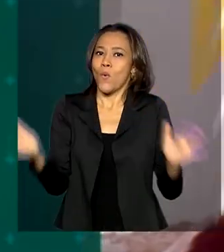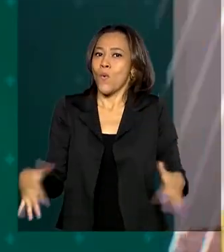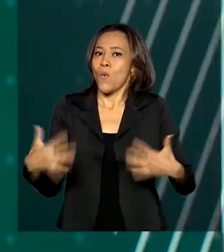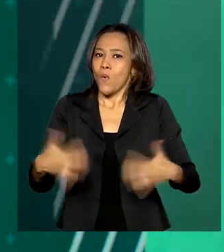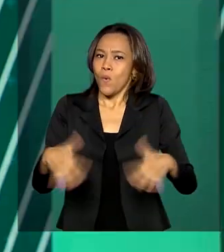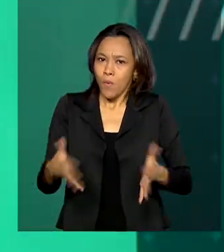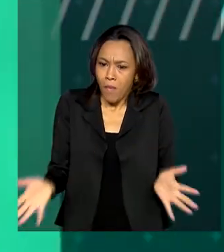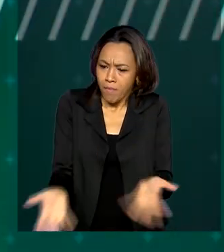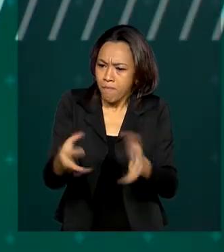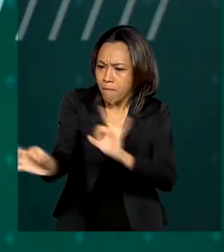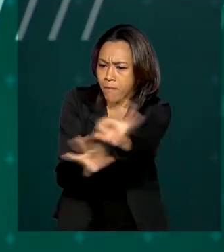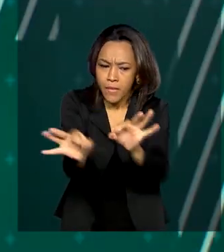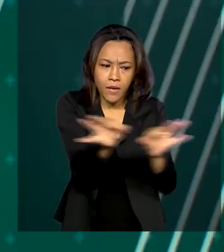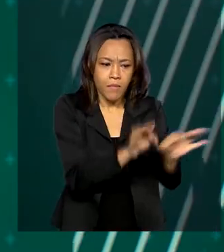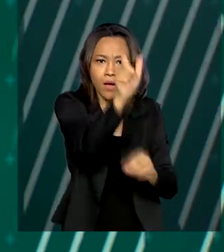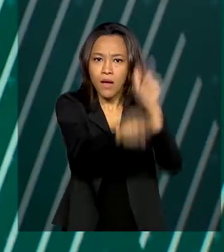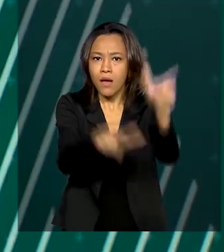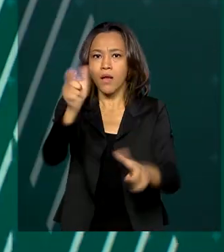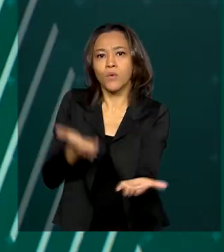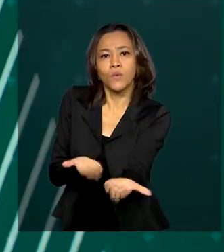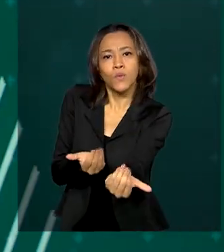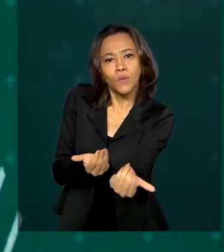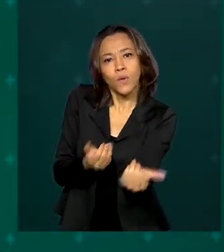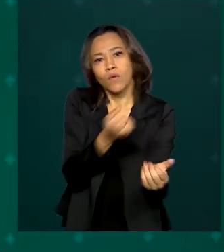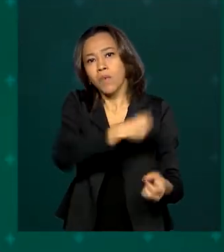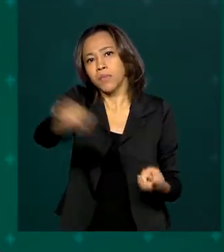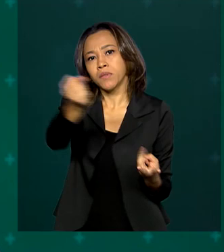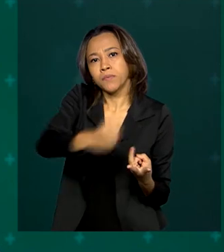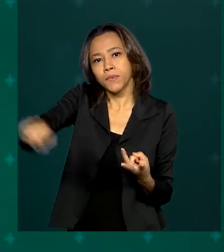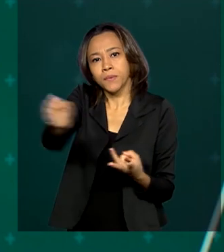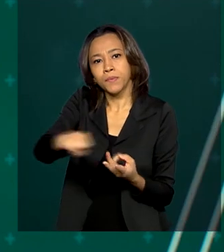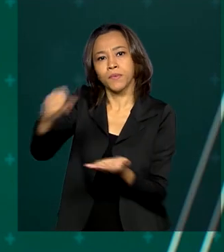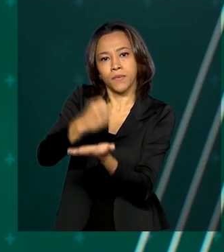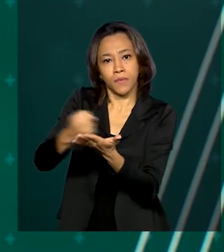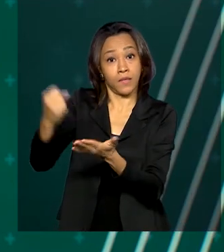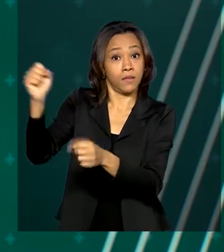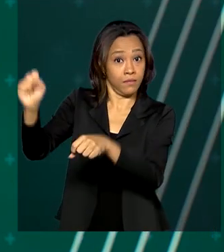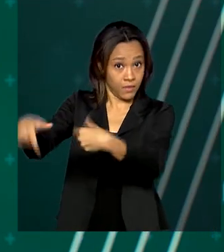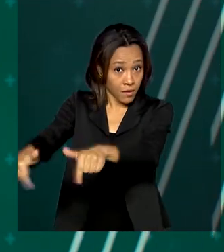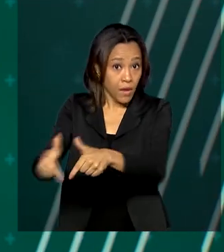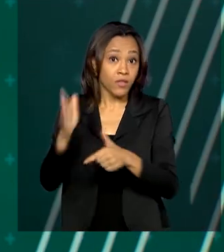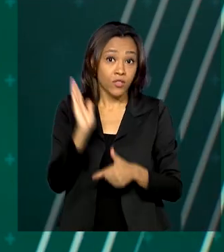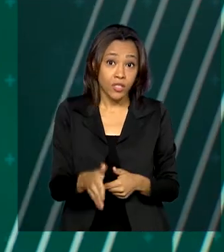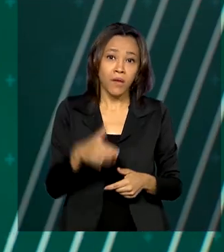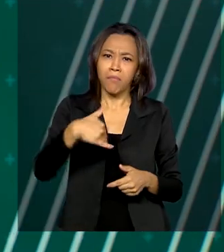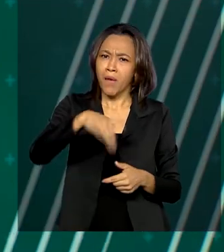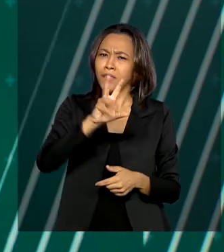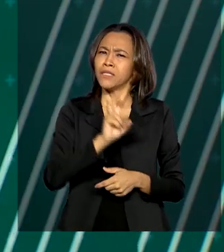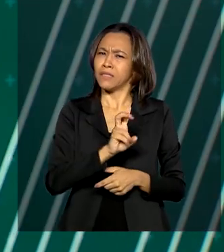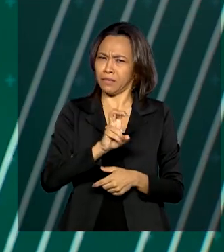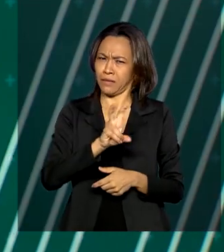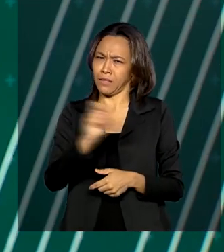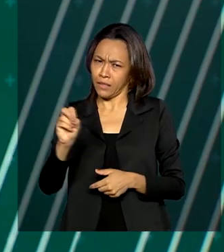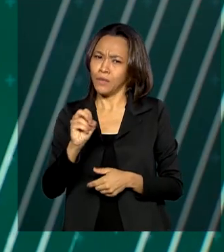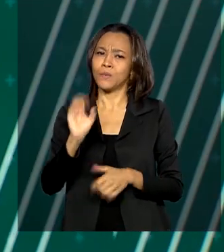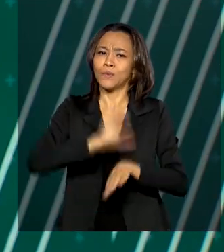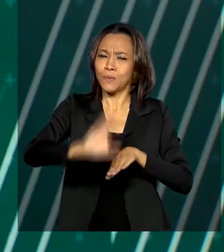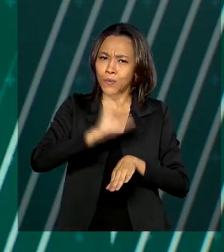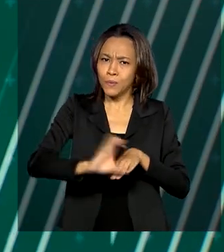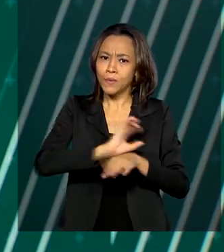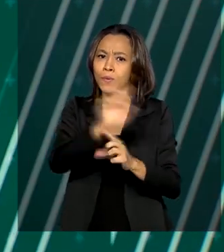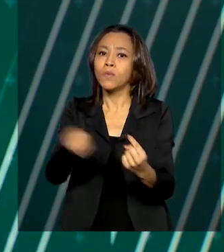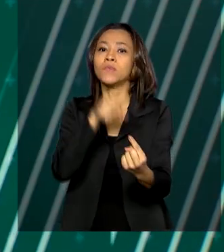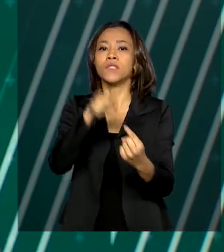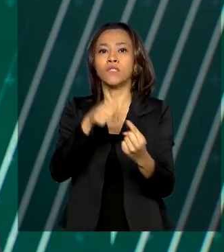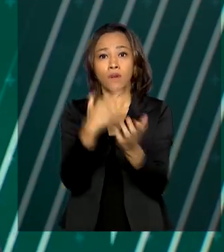jovens para o mercado de trabalho. Foram autorizados 515 novos cursos pelo Ministério da Educação. A meta é aumentar em 80